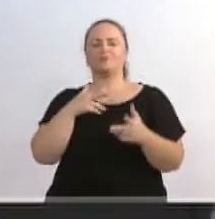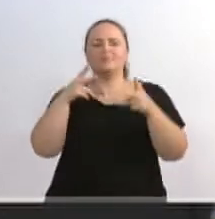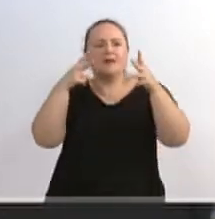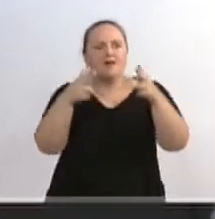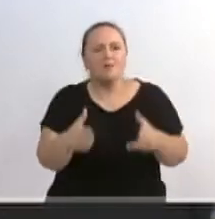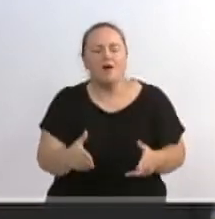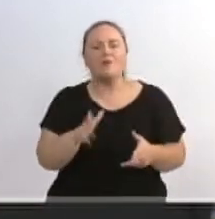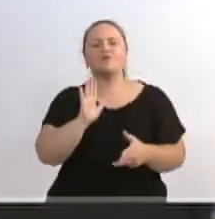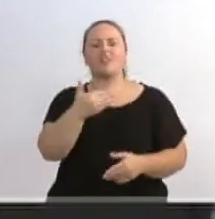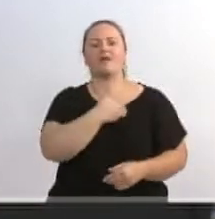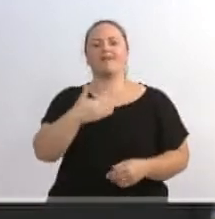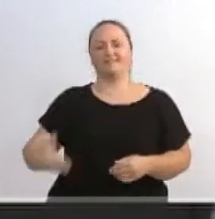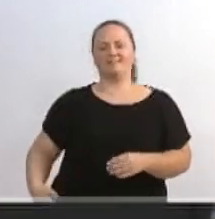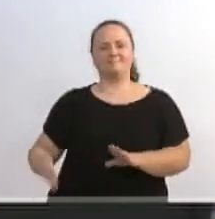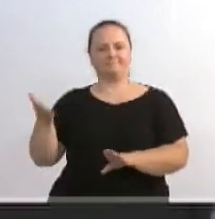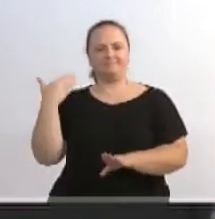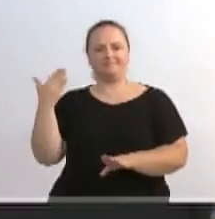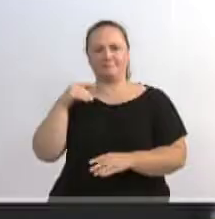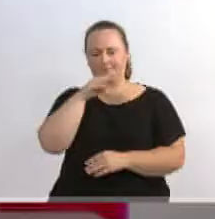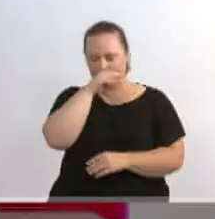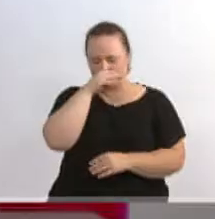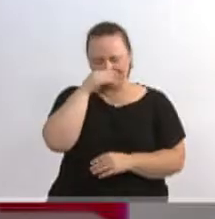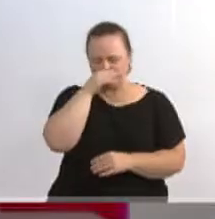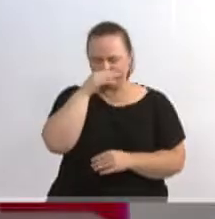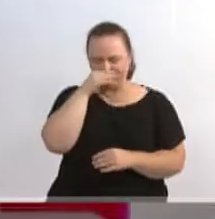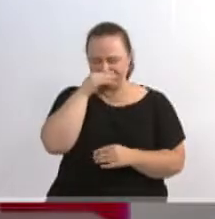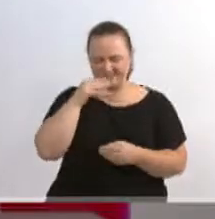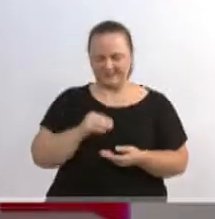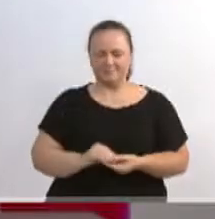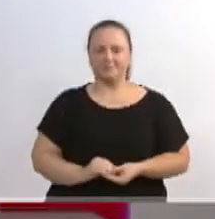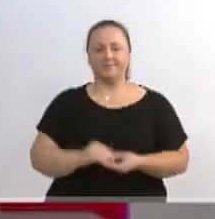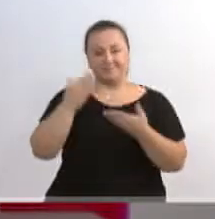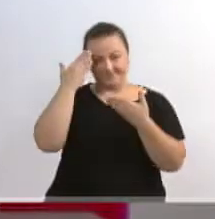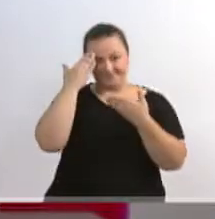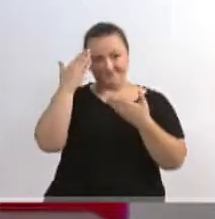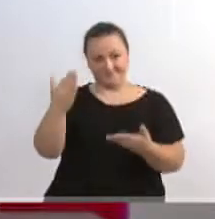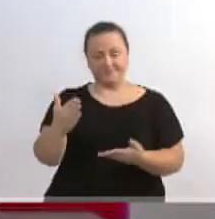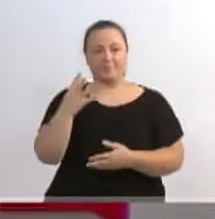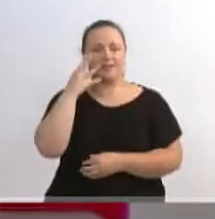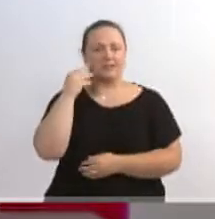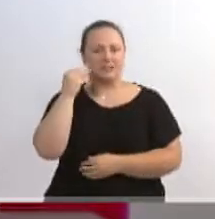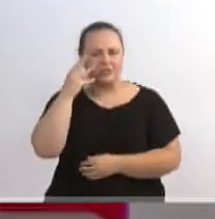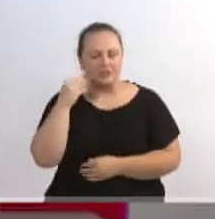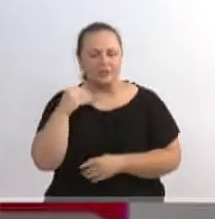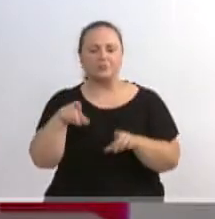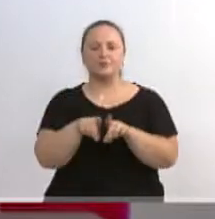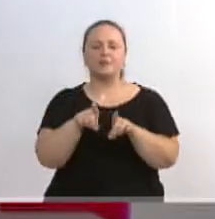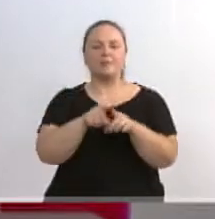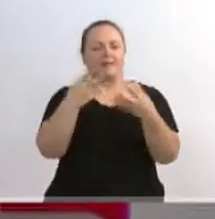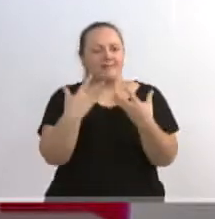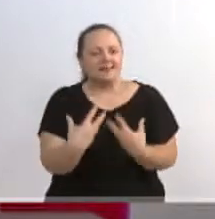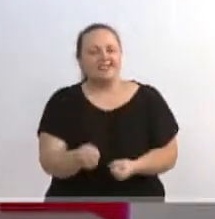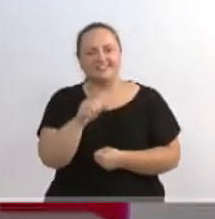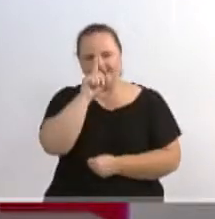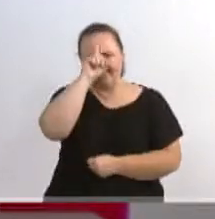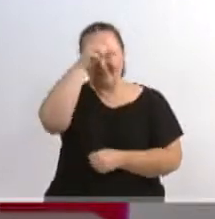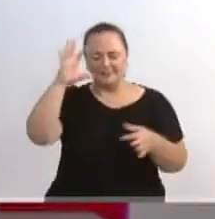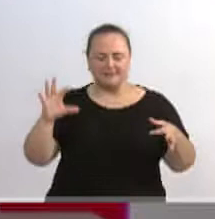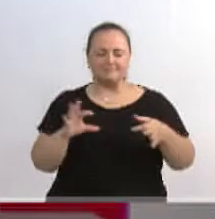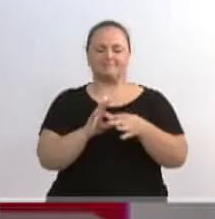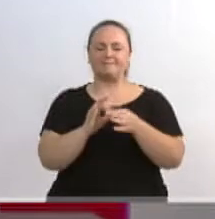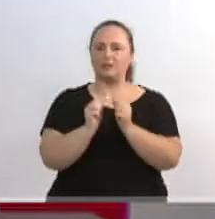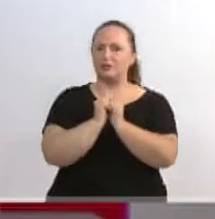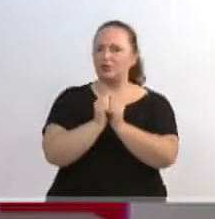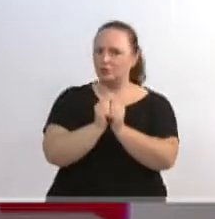nas escolas estaduais. Obrigado, vereador Gilson, obrigado por aqui também acatar essa nossa ideia e fazer parte aqui,